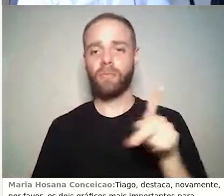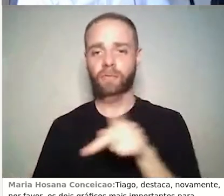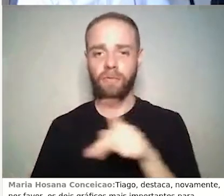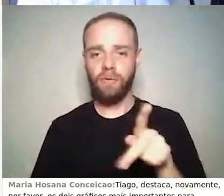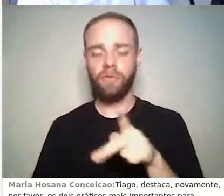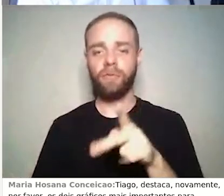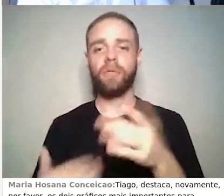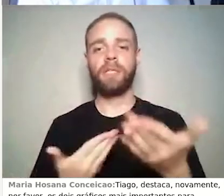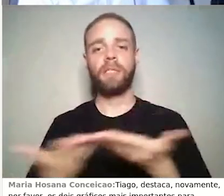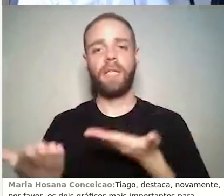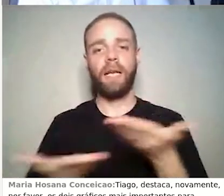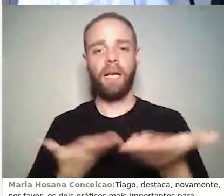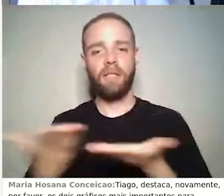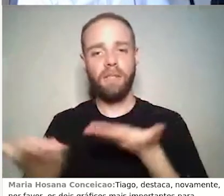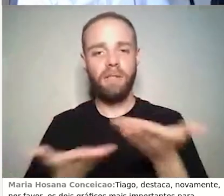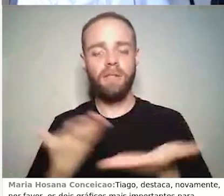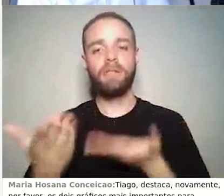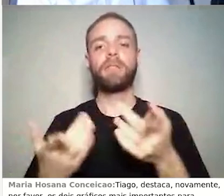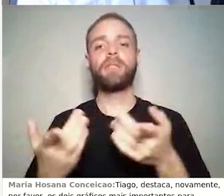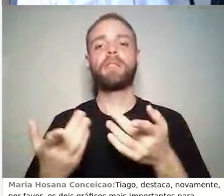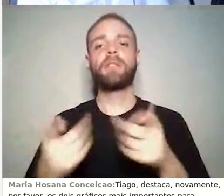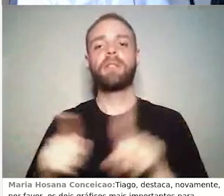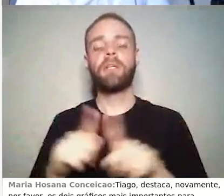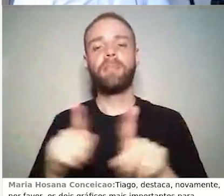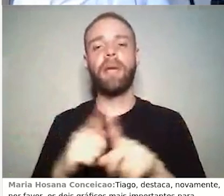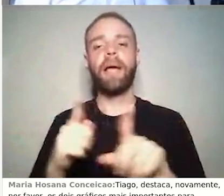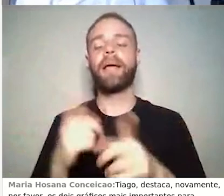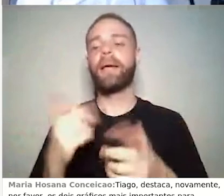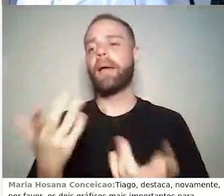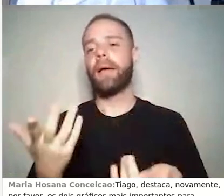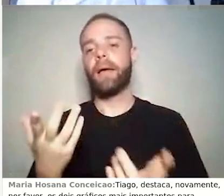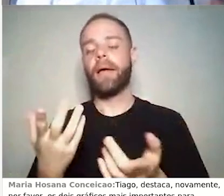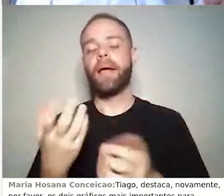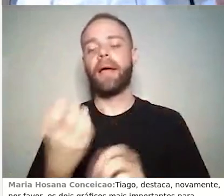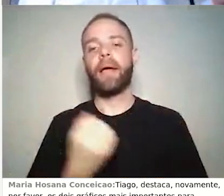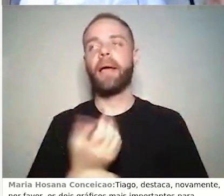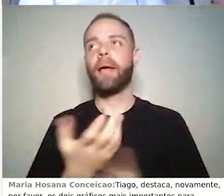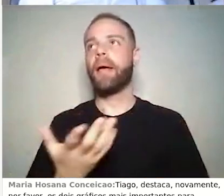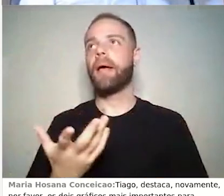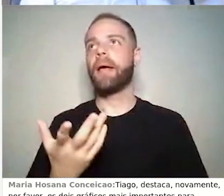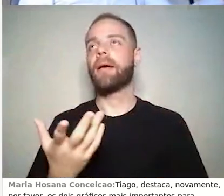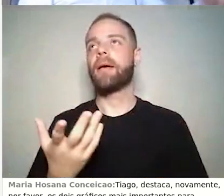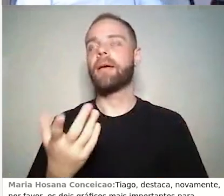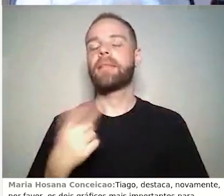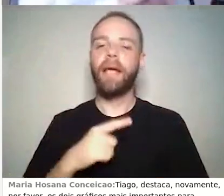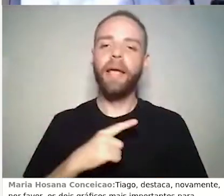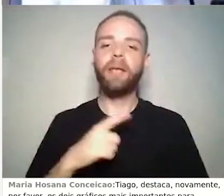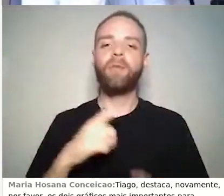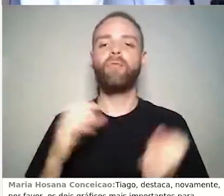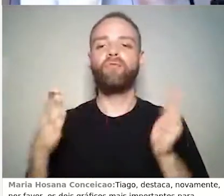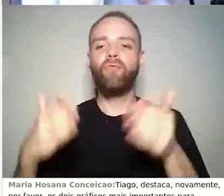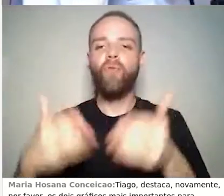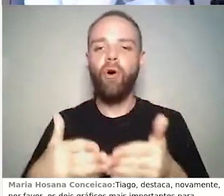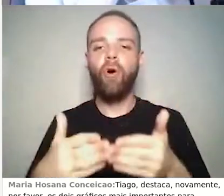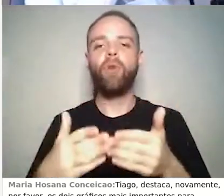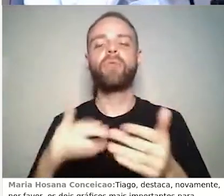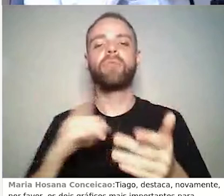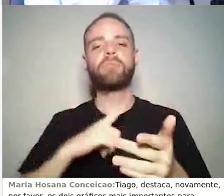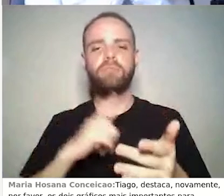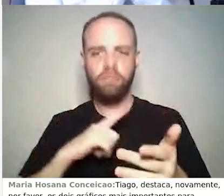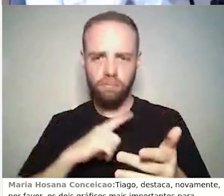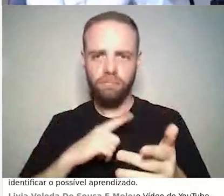darmos feedback, né? Porque abrimos, às vezes, um fórum, os alunos têm um debate interessante, né? E a intervenção do professor,